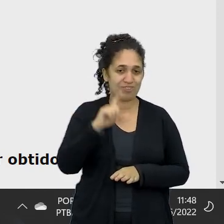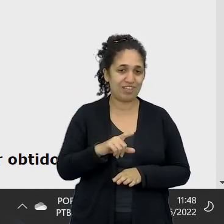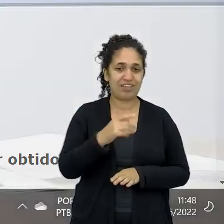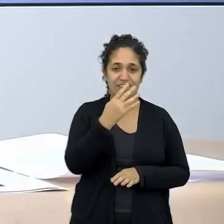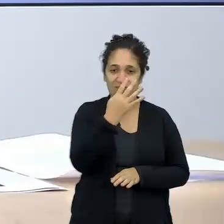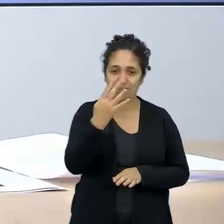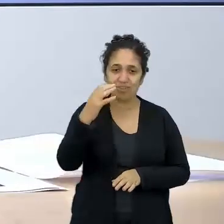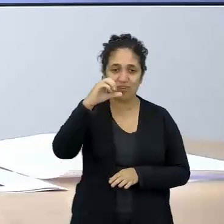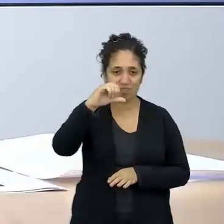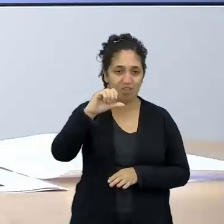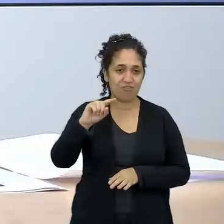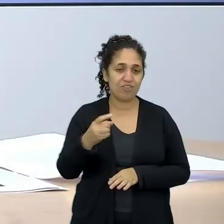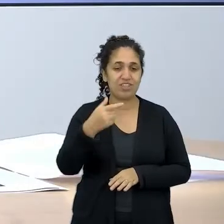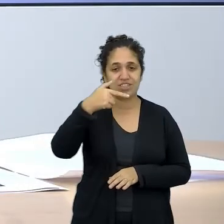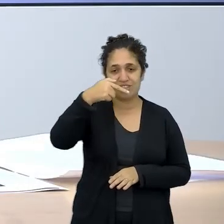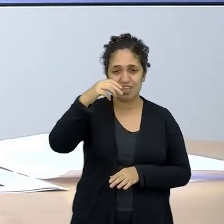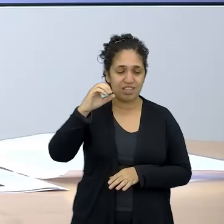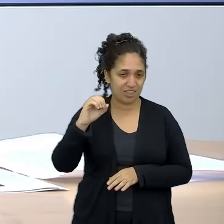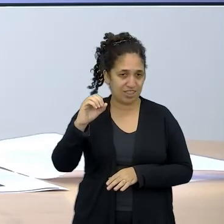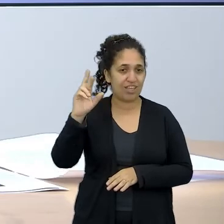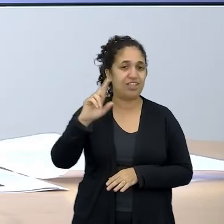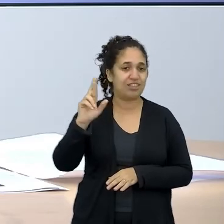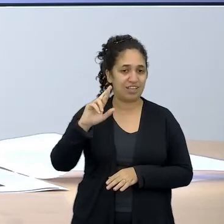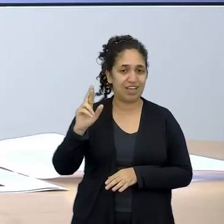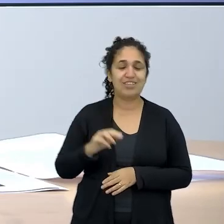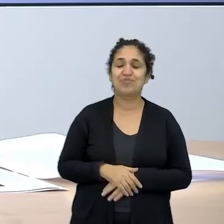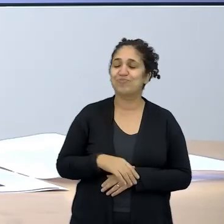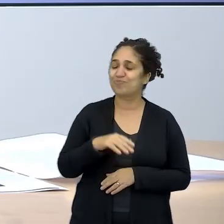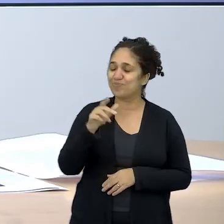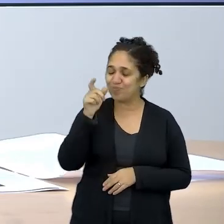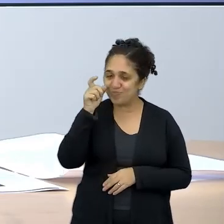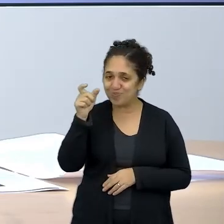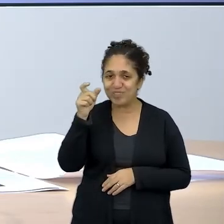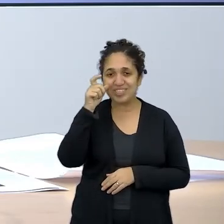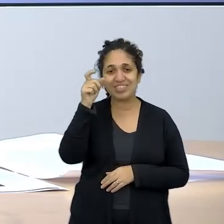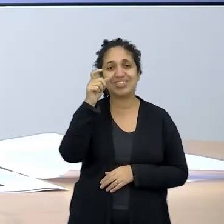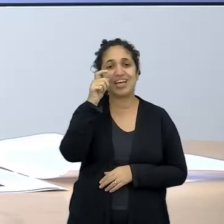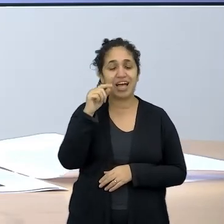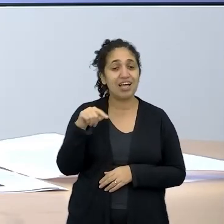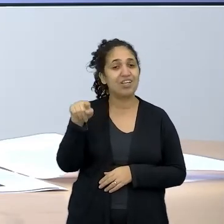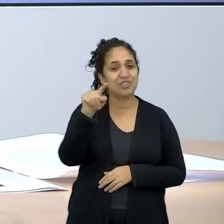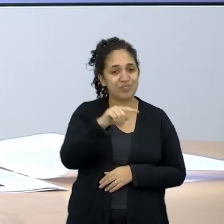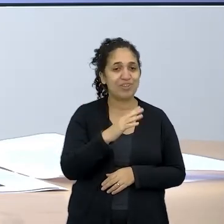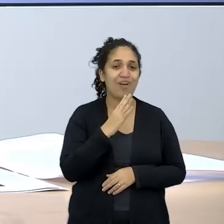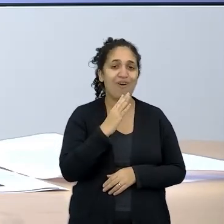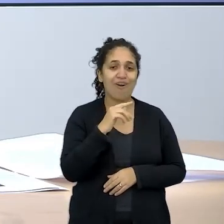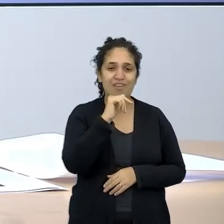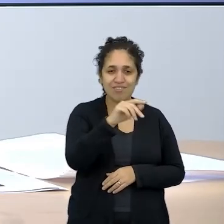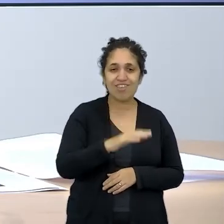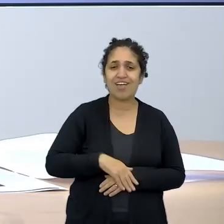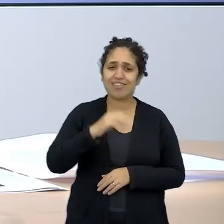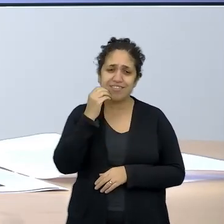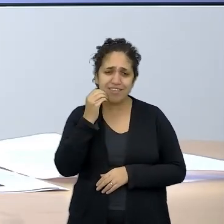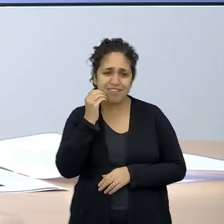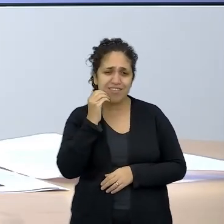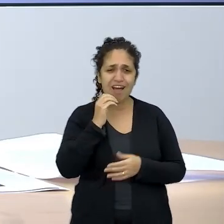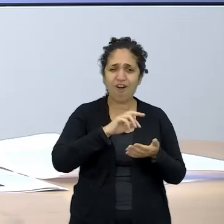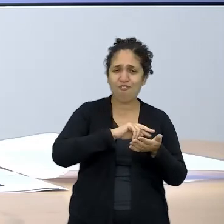449,70,00. É muito interessante essa plataforma, eu acho que vocês devem simular bastante